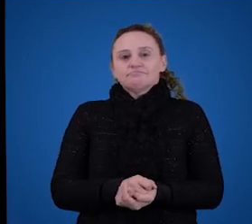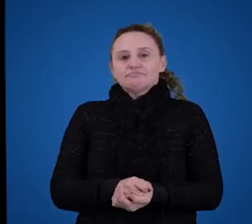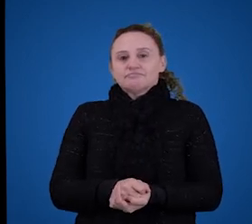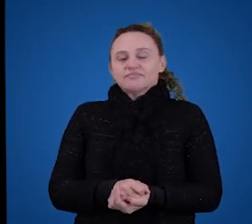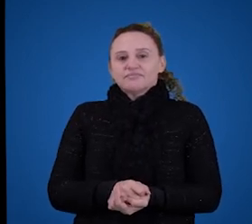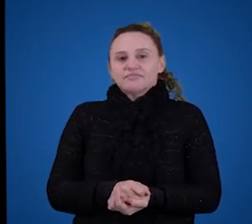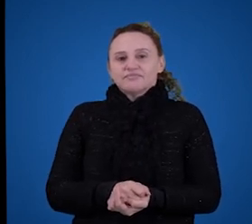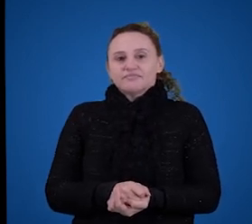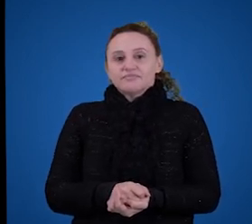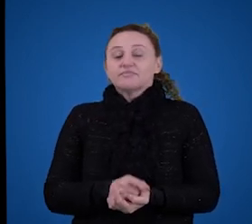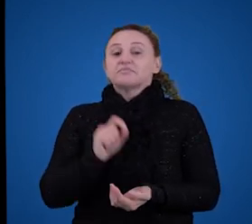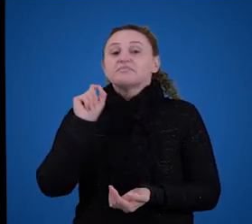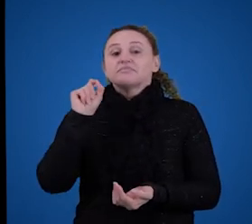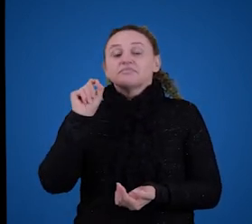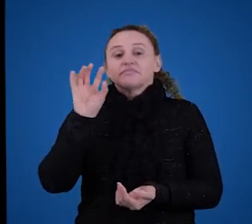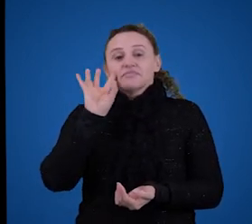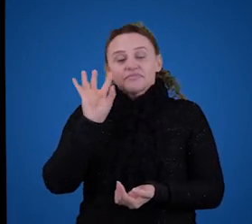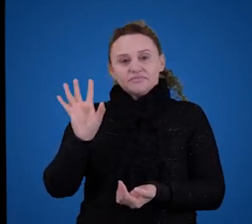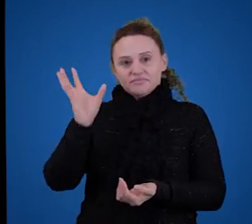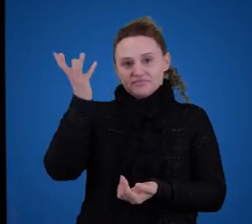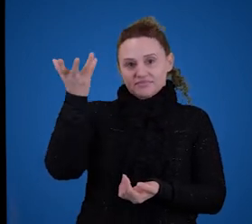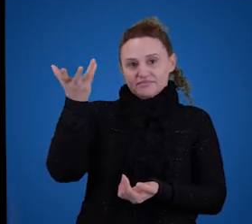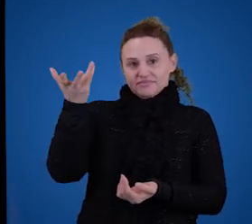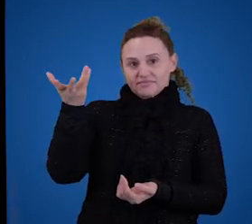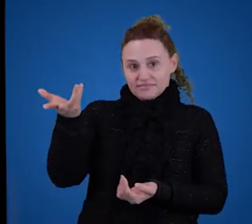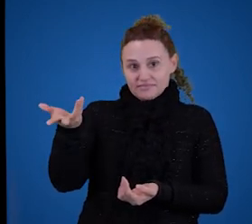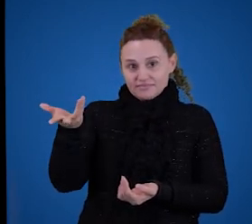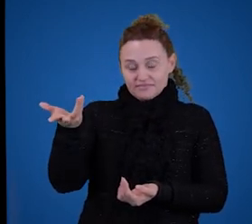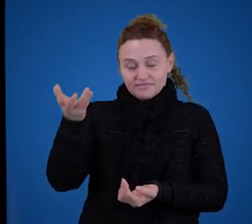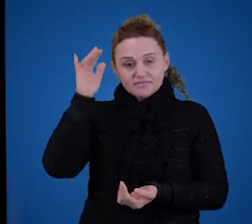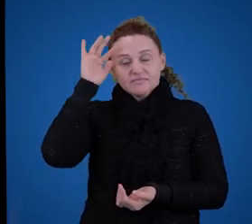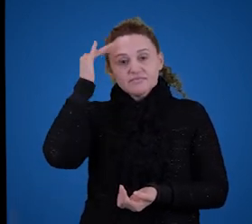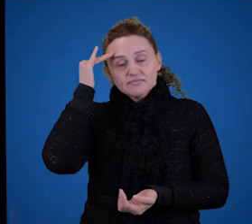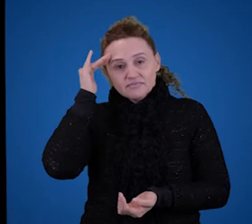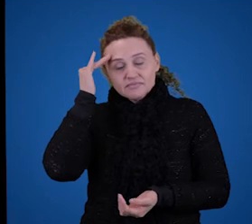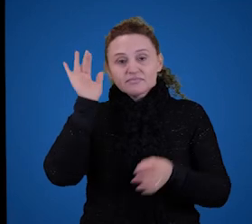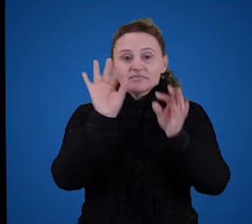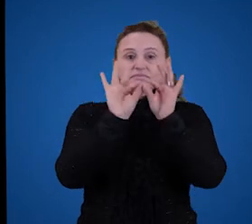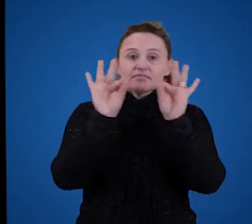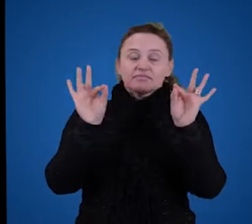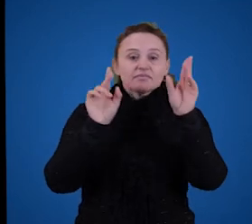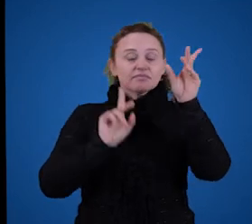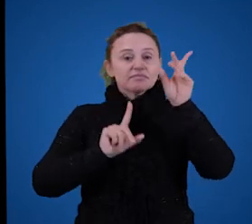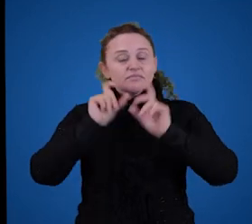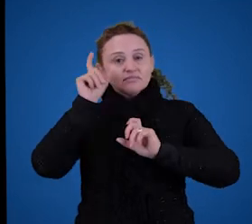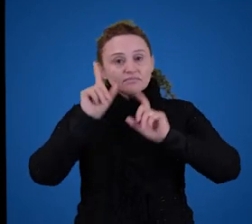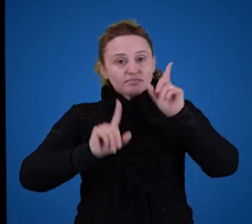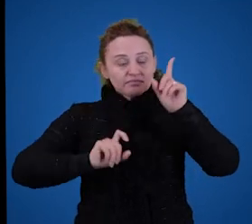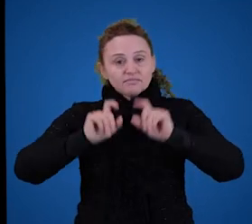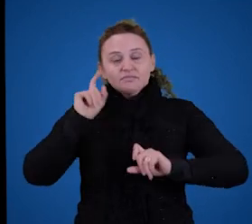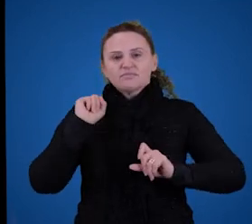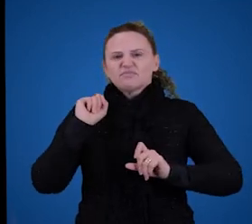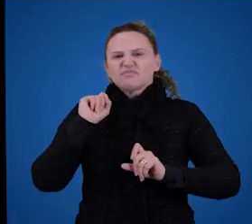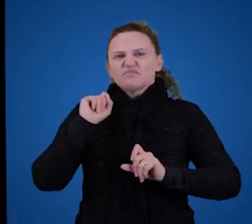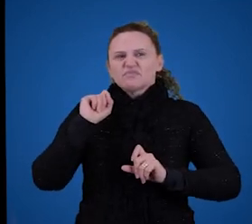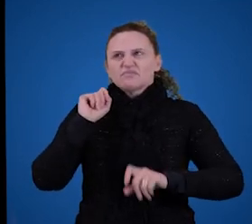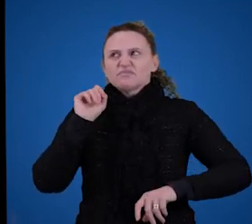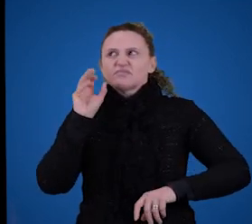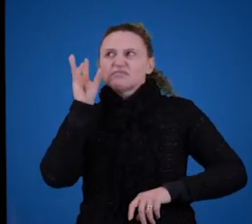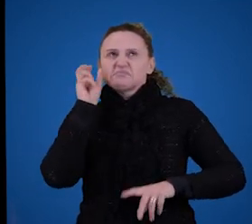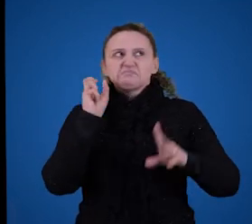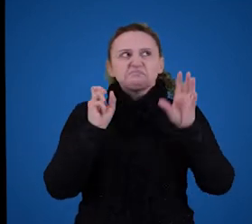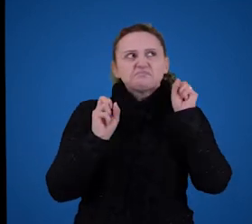Então, é um fato que a gente entende uma infinidade de frases e expressões, incluindo aquelas que a gente nunca ouviu na vida.